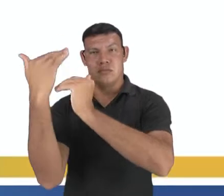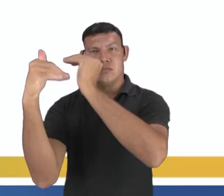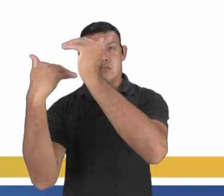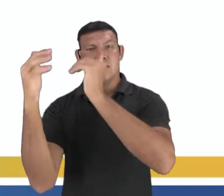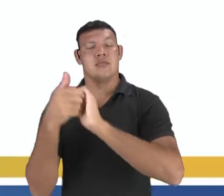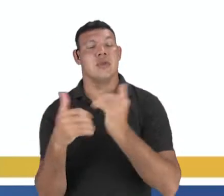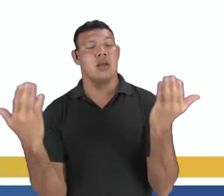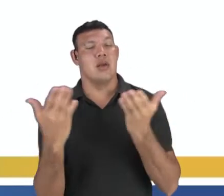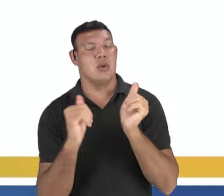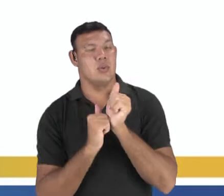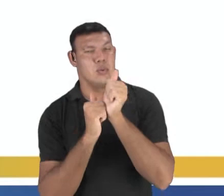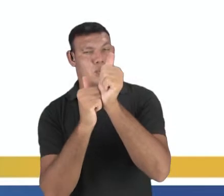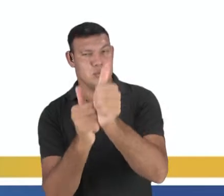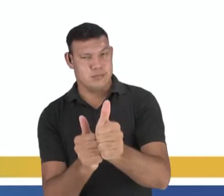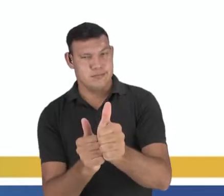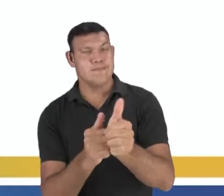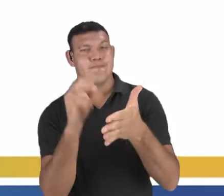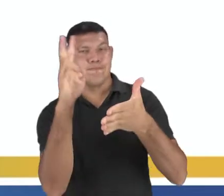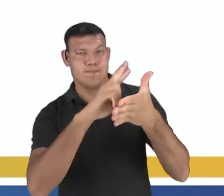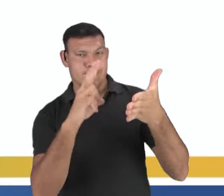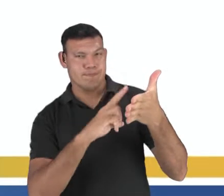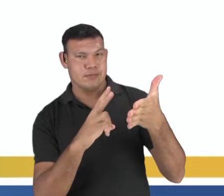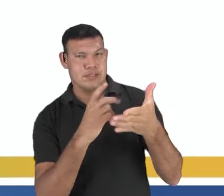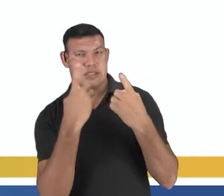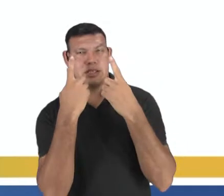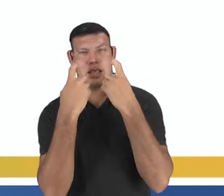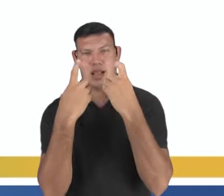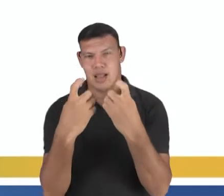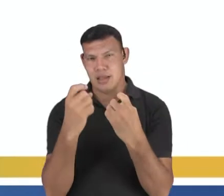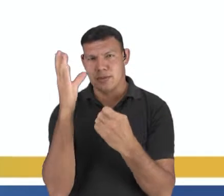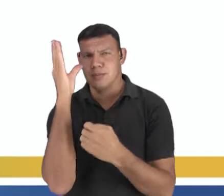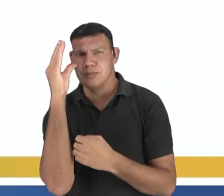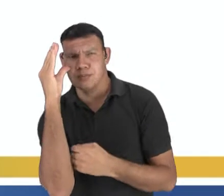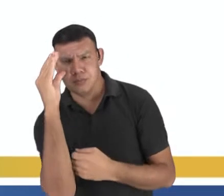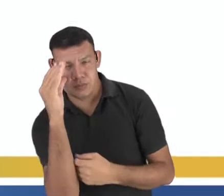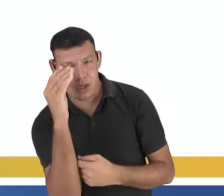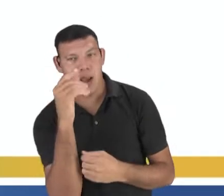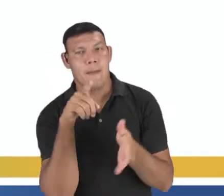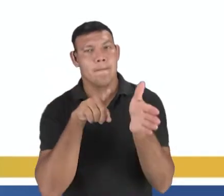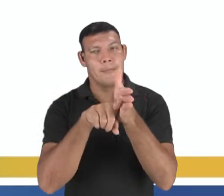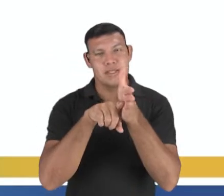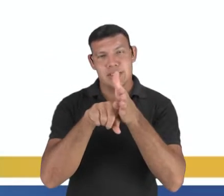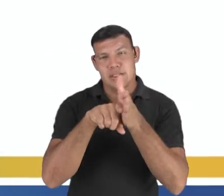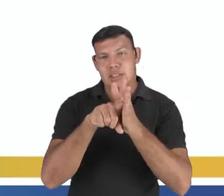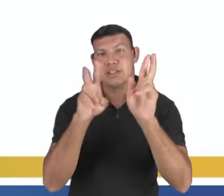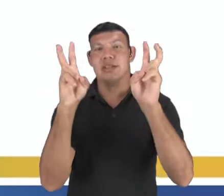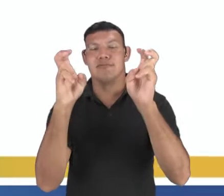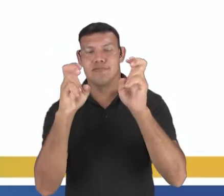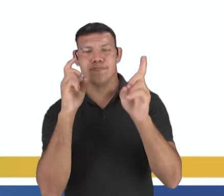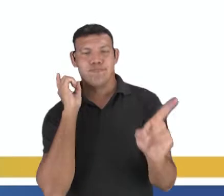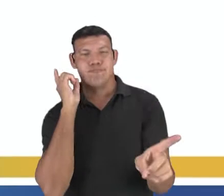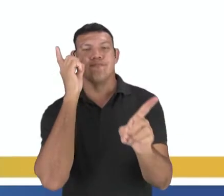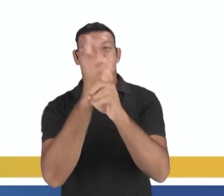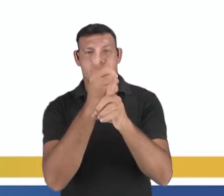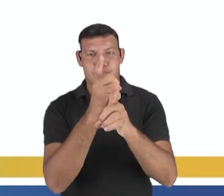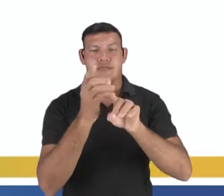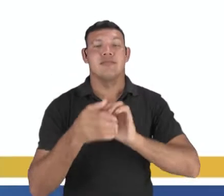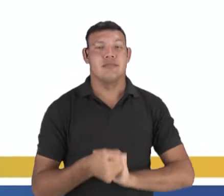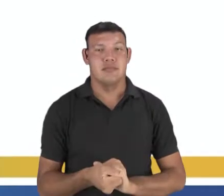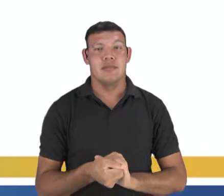leitura. Se você tiver interesse, você pode procurar pelo título e você vai encontrar esse